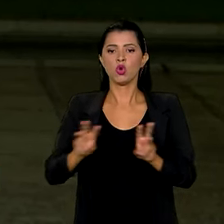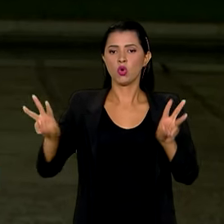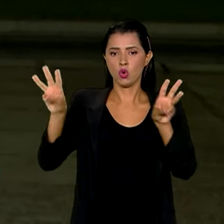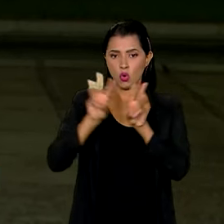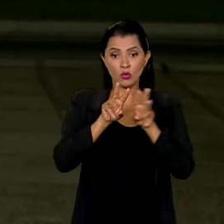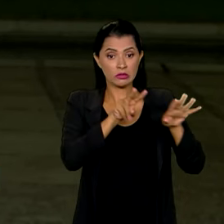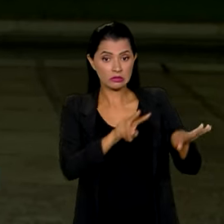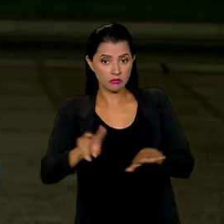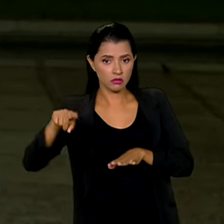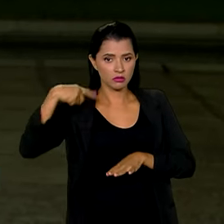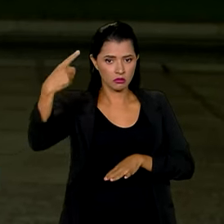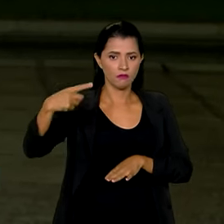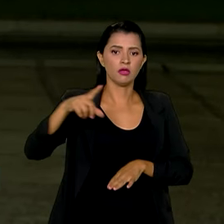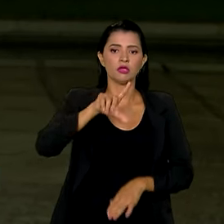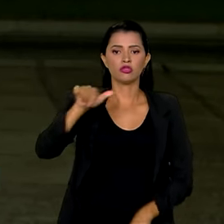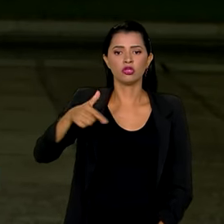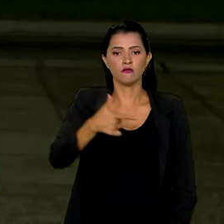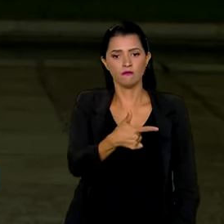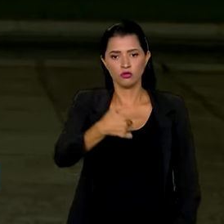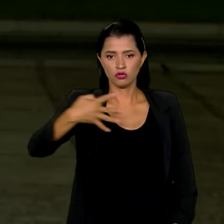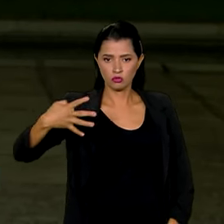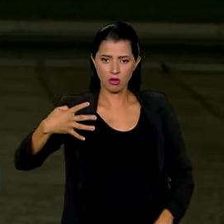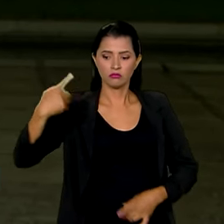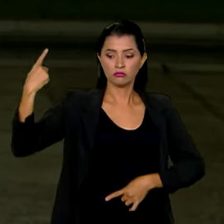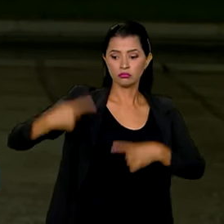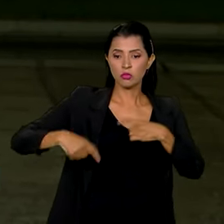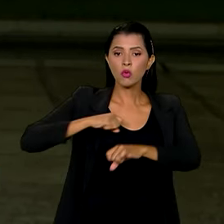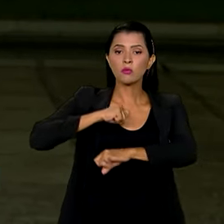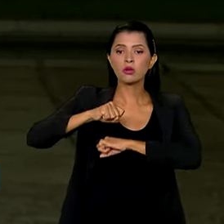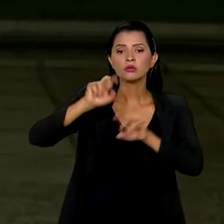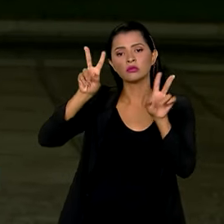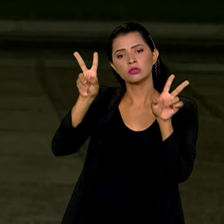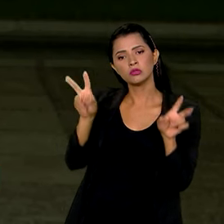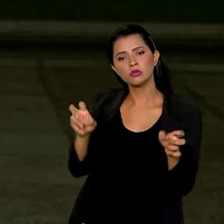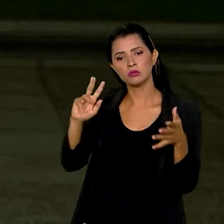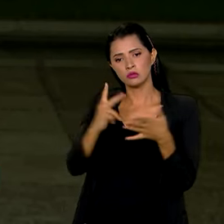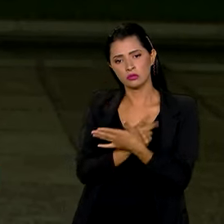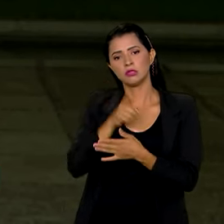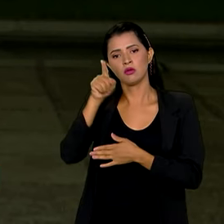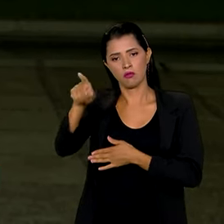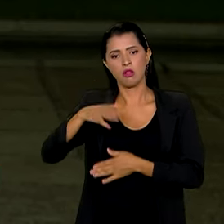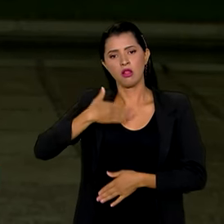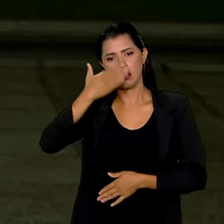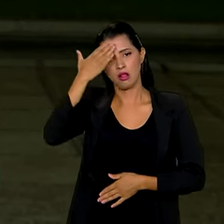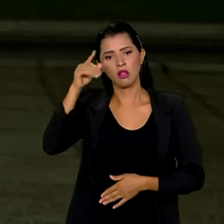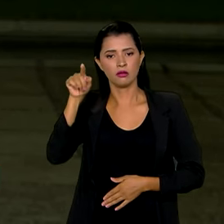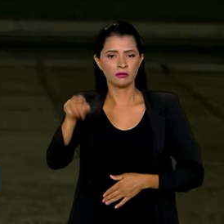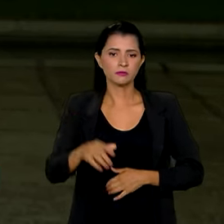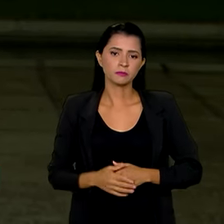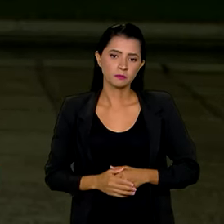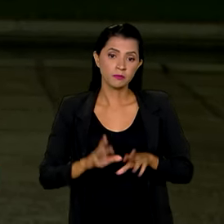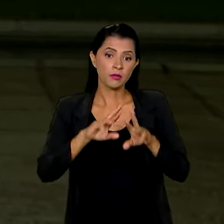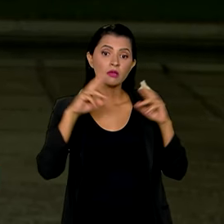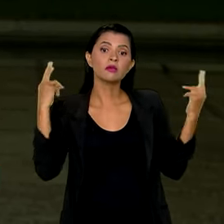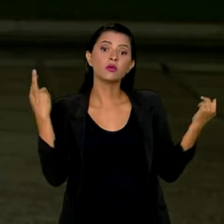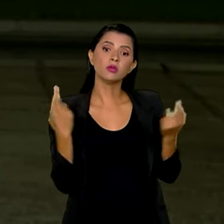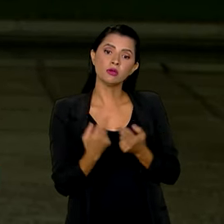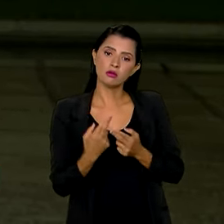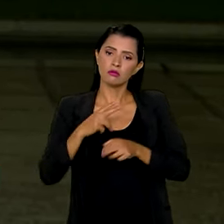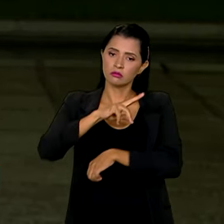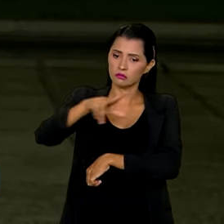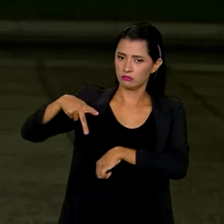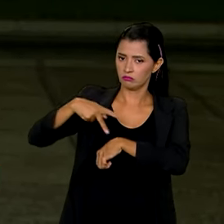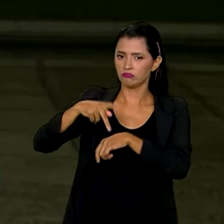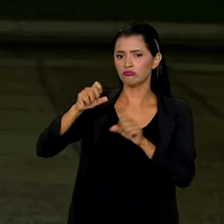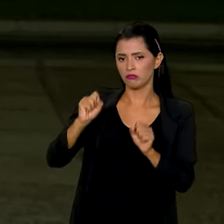24, está previsto um debate para tratar sobre a situação no Oriente Médio. Nesta reunião, países